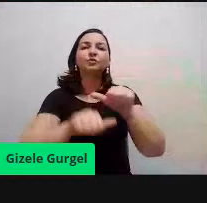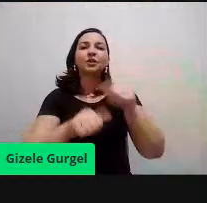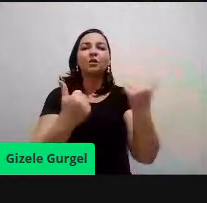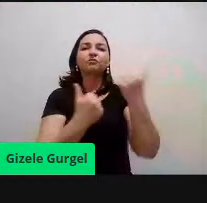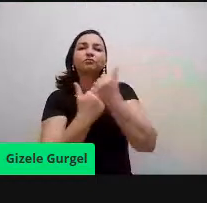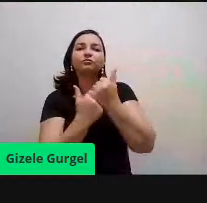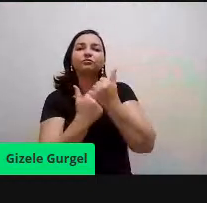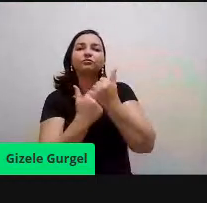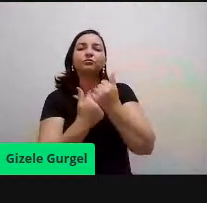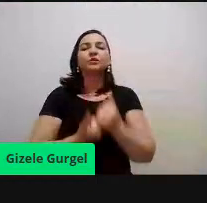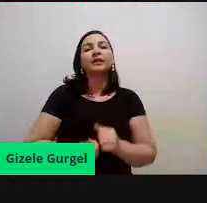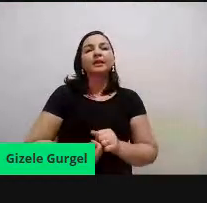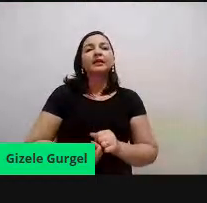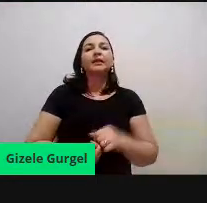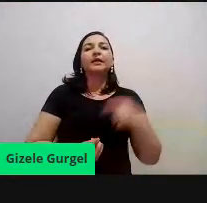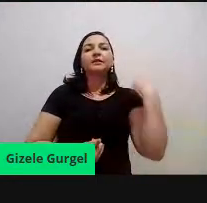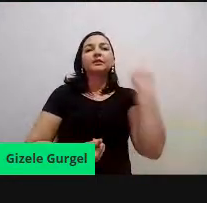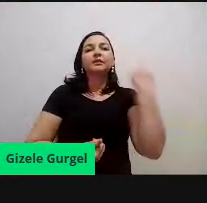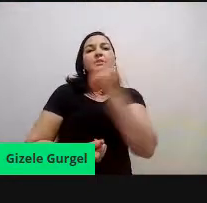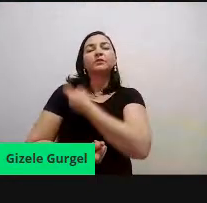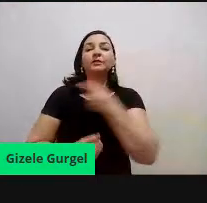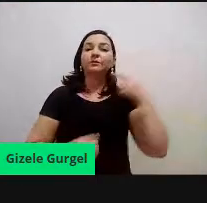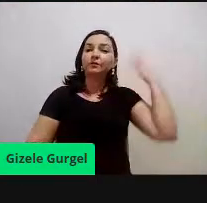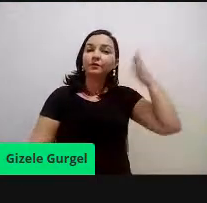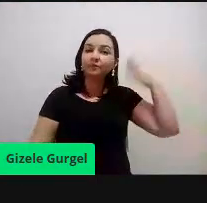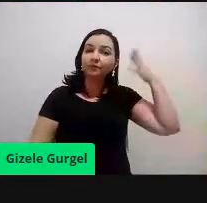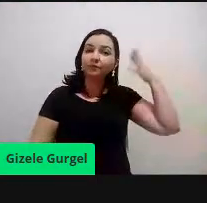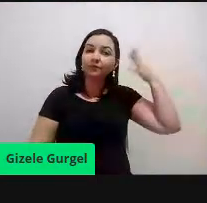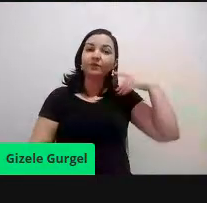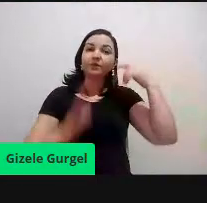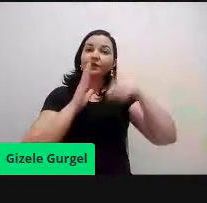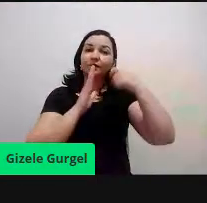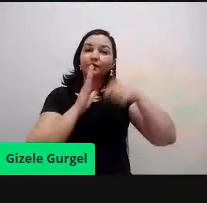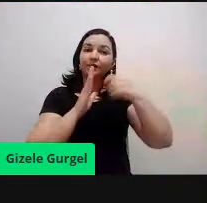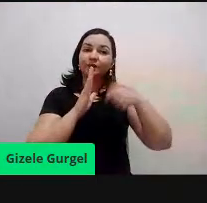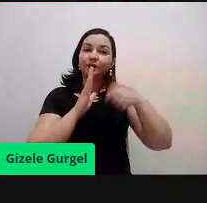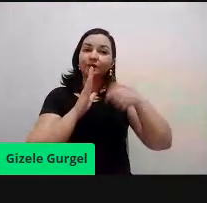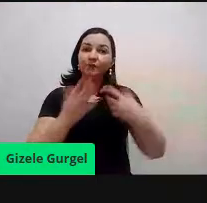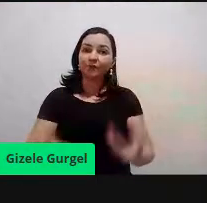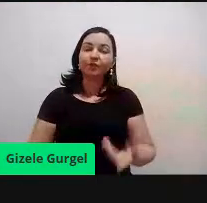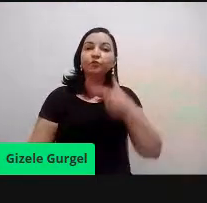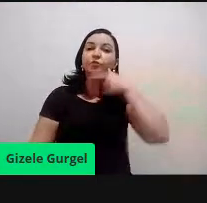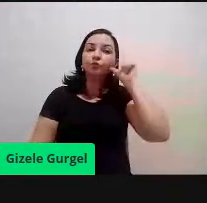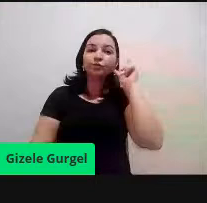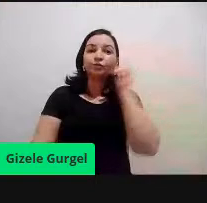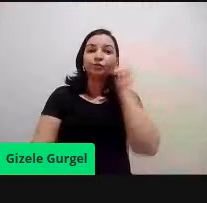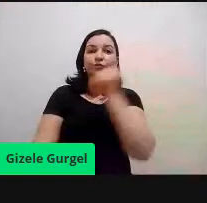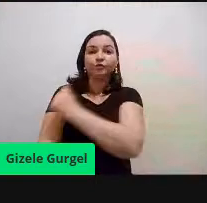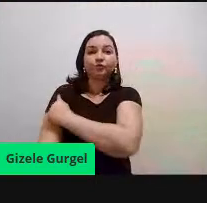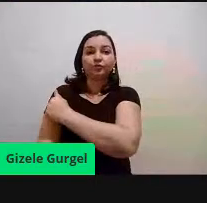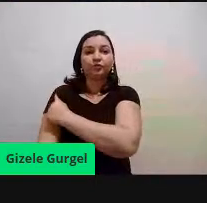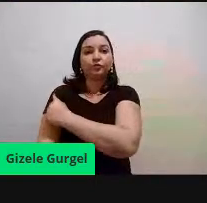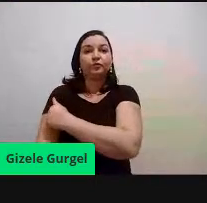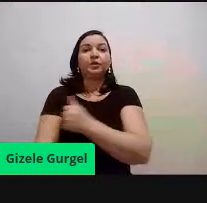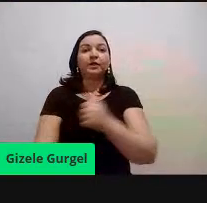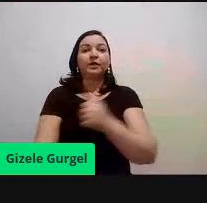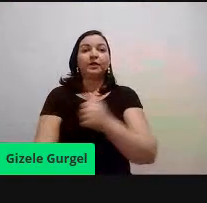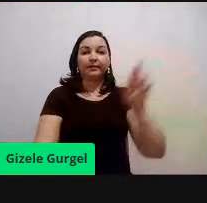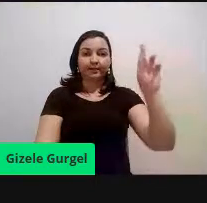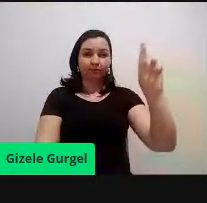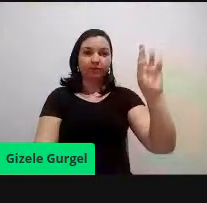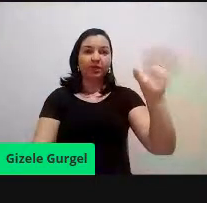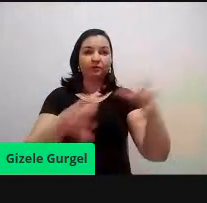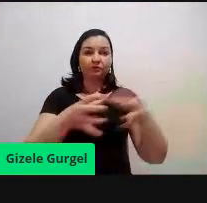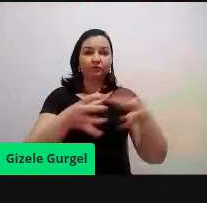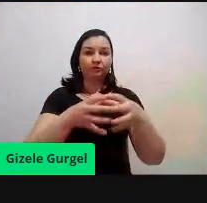A gente, nós fazemos vídeos, né, vídeos ontem, a aluna, né, que está de frente, nós temos duas